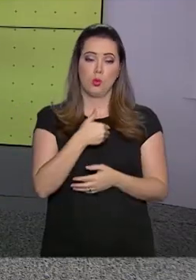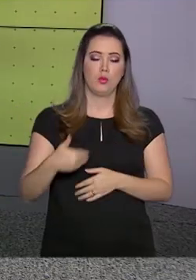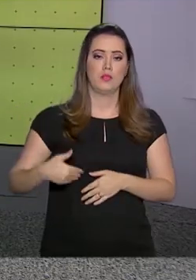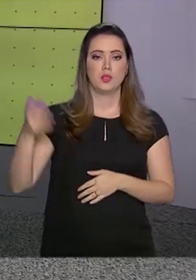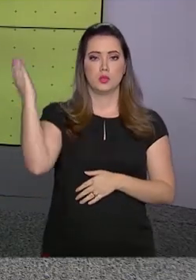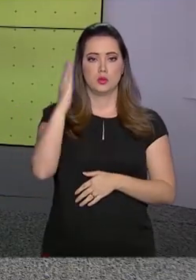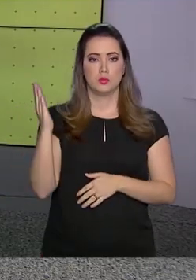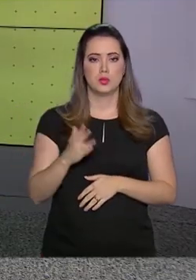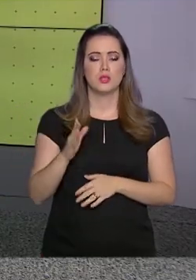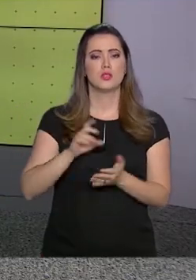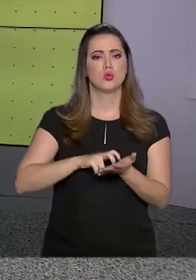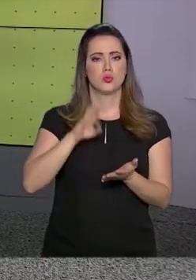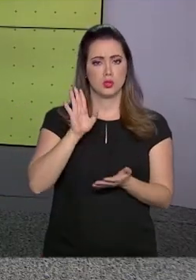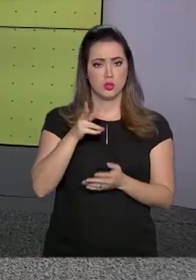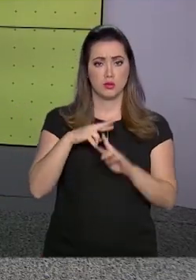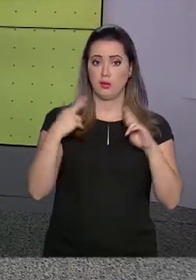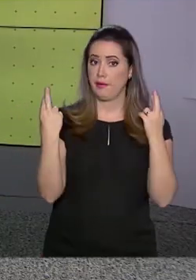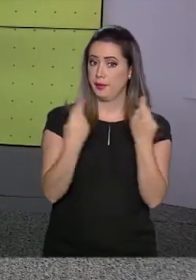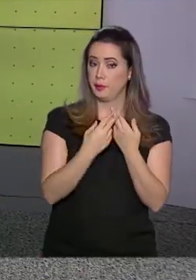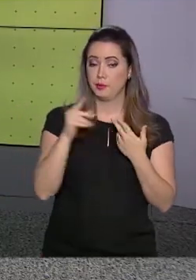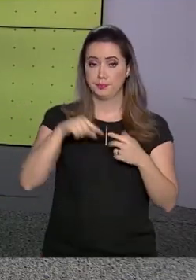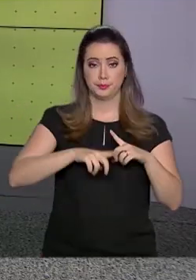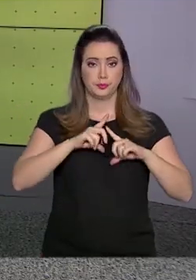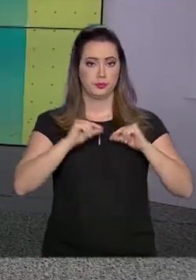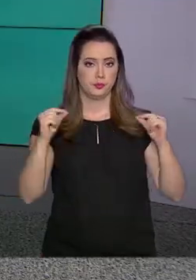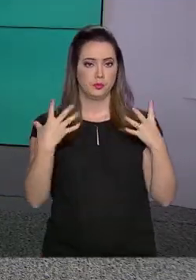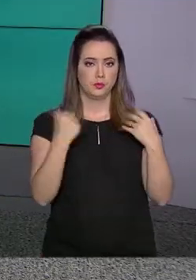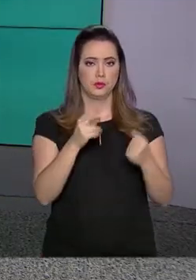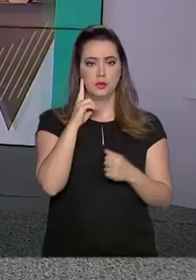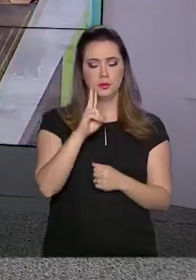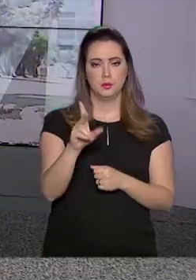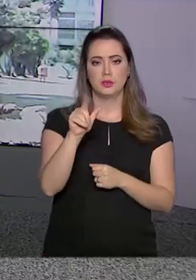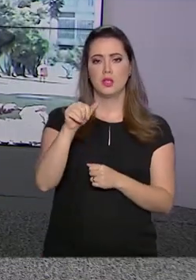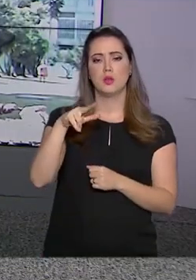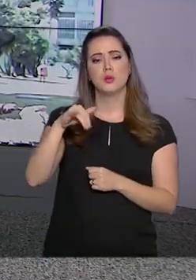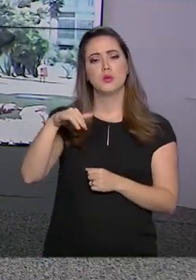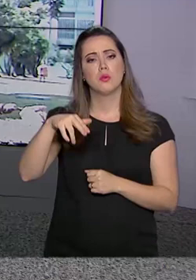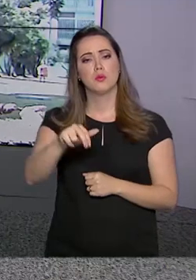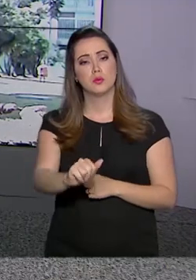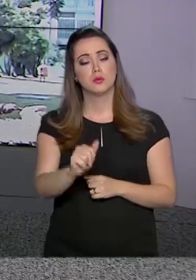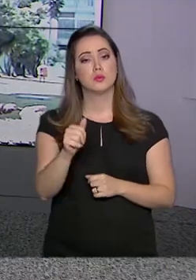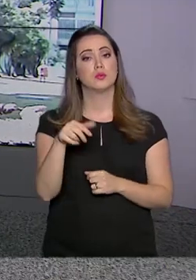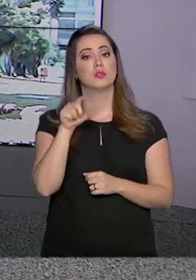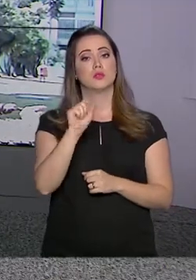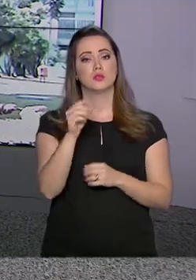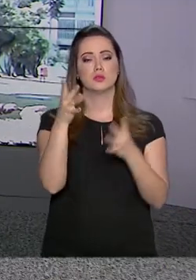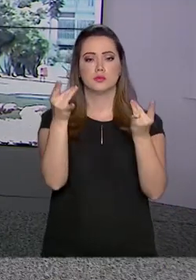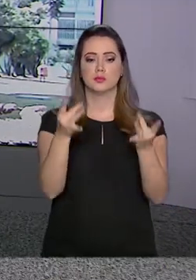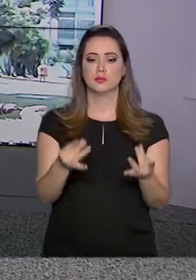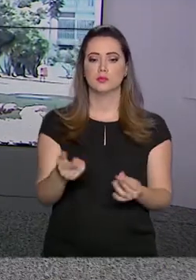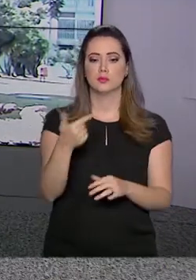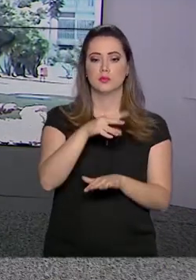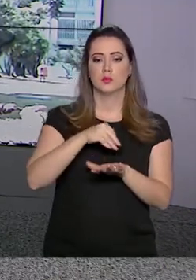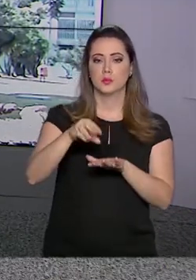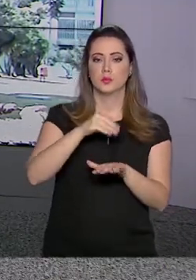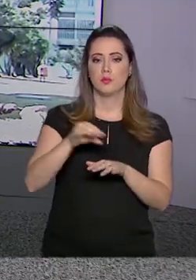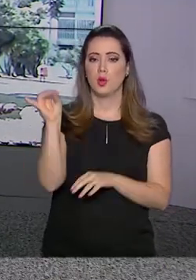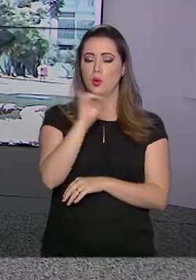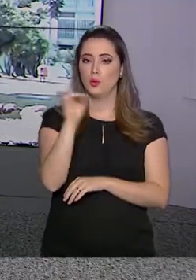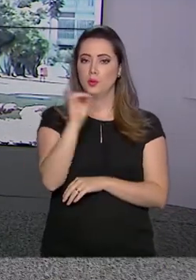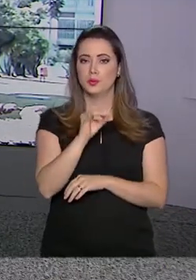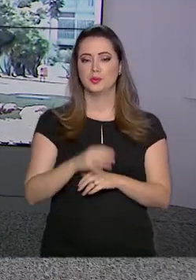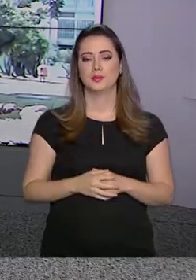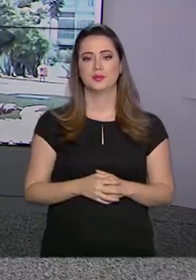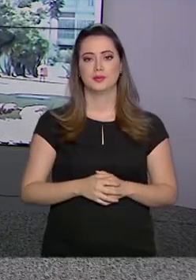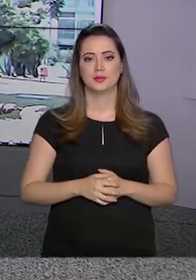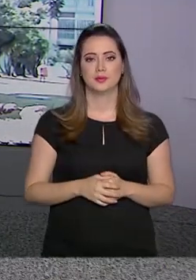brasileiro. Logo cedo teve reunião aqui em Brasília. Vamos então conversar com a repórter Luciana Collari de Holanda, que tem outras informações. Oi, Luciana.